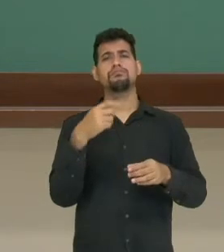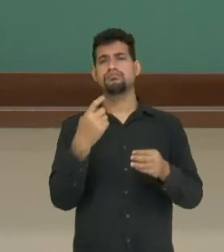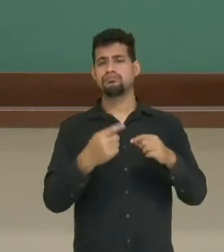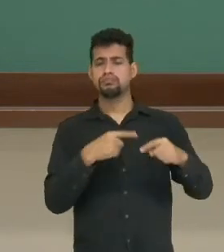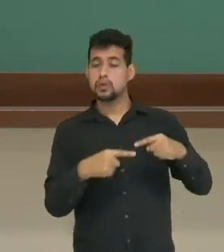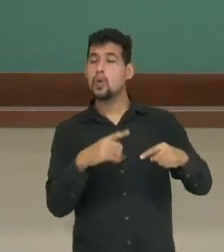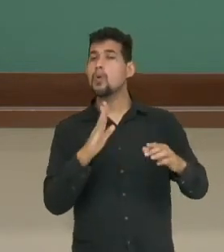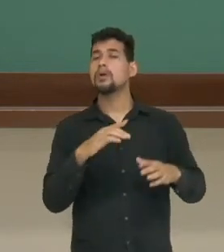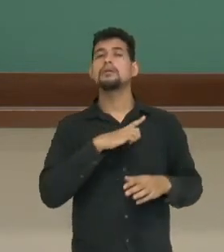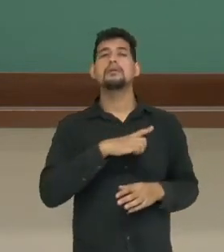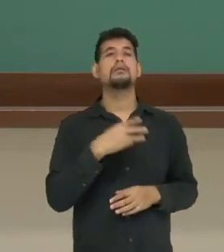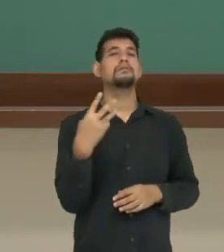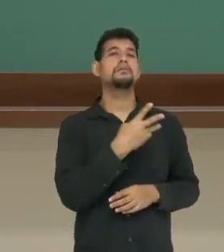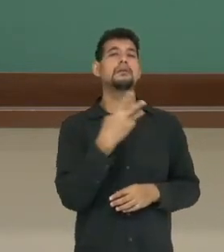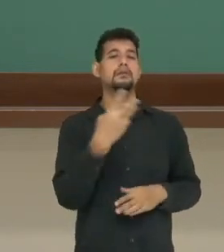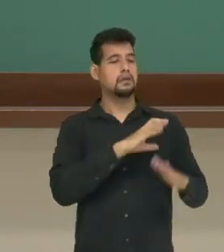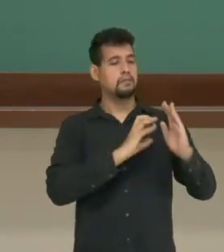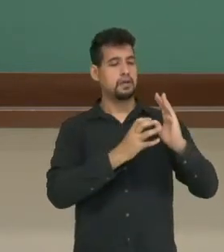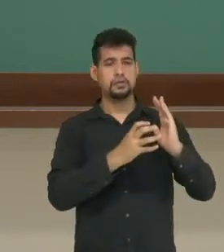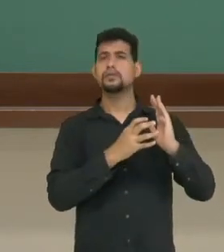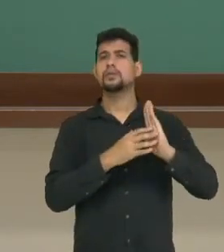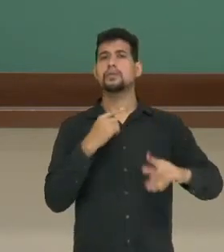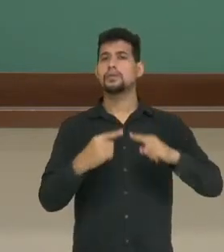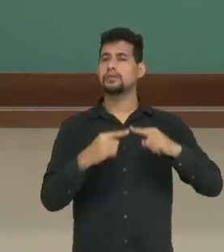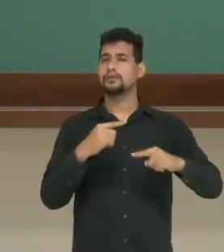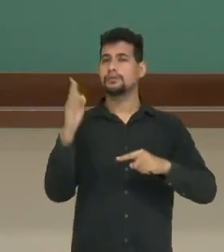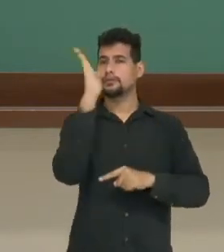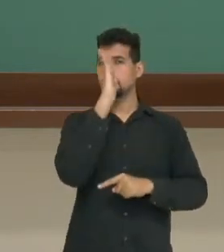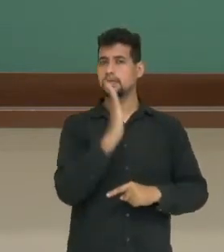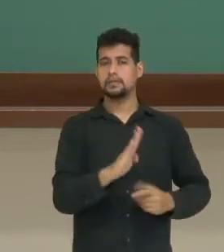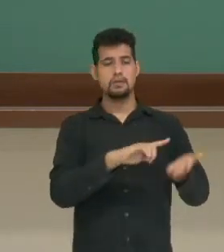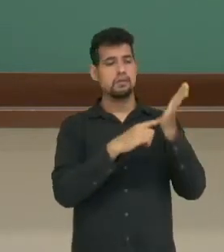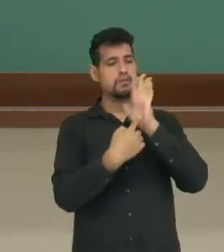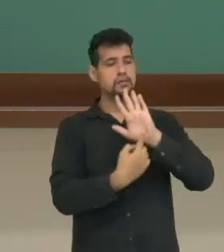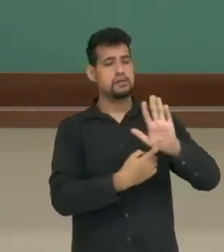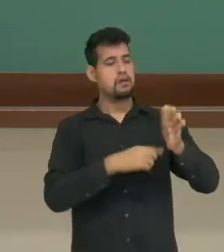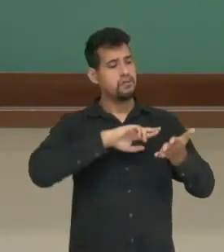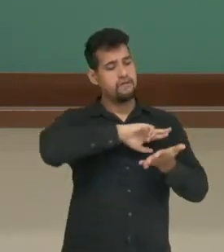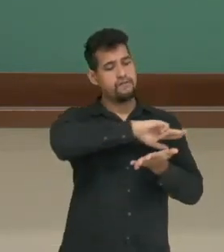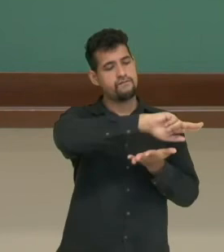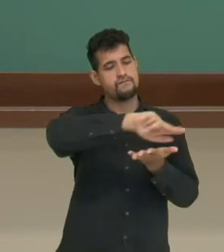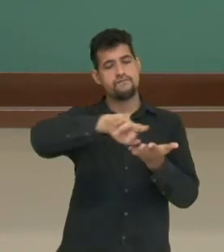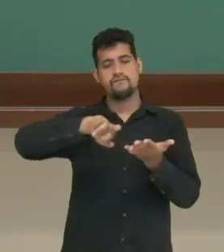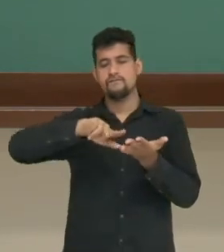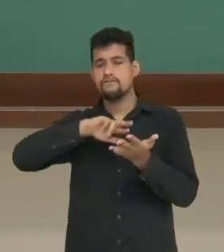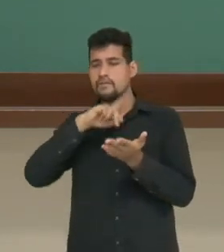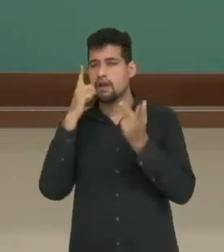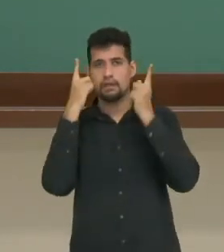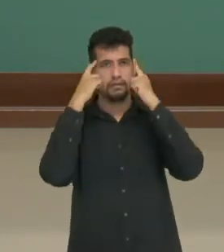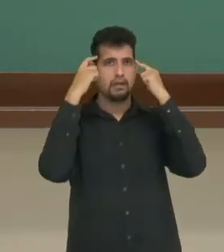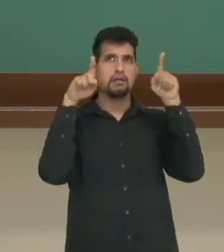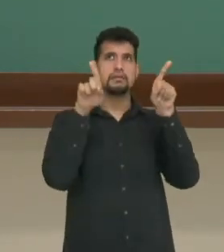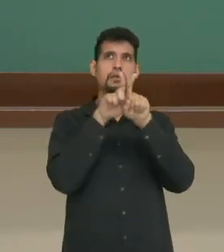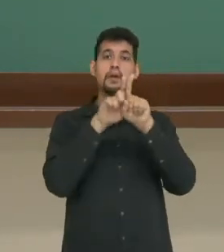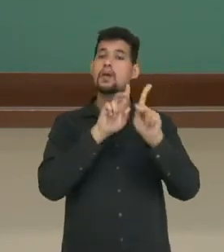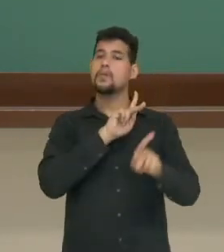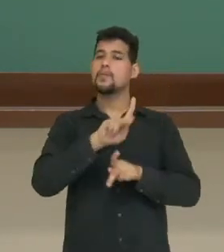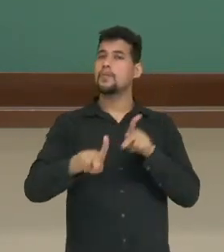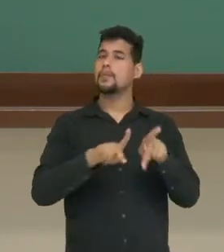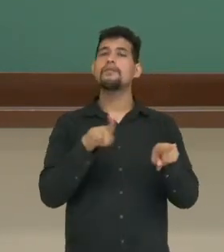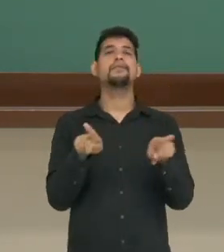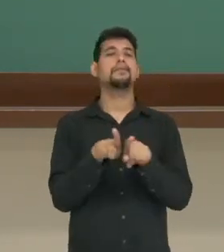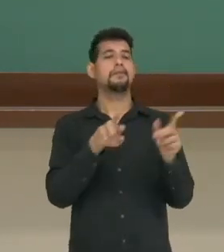partidos políticos em atuação no Brasil, mostrando essa diversidade de ideias para a população e de